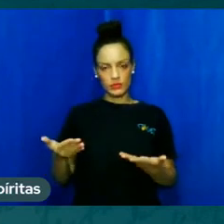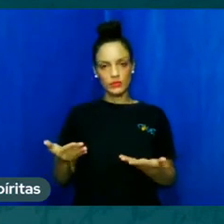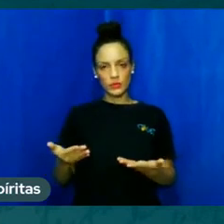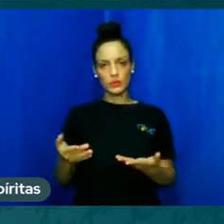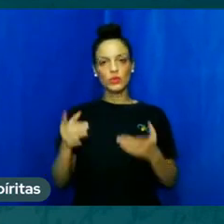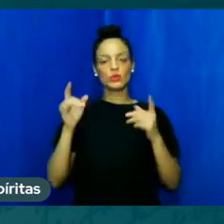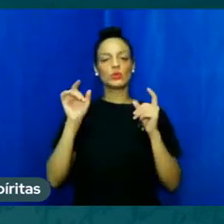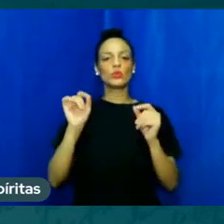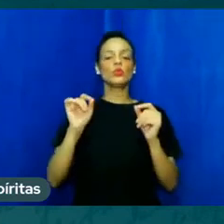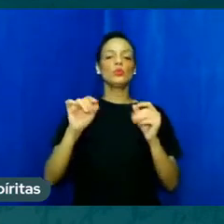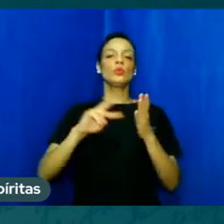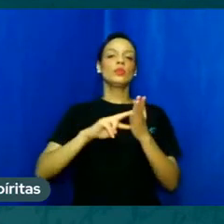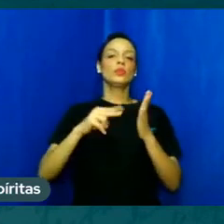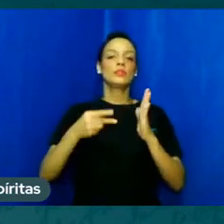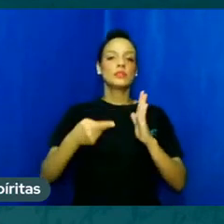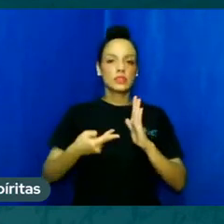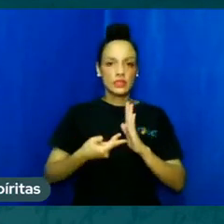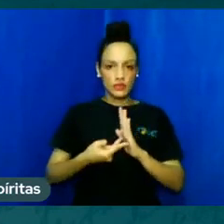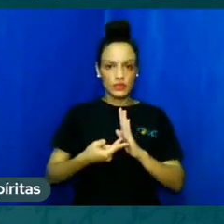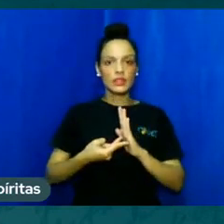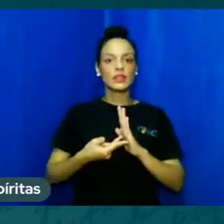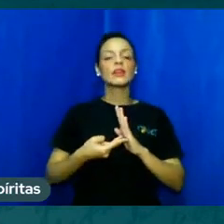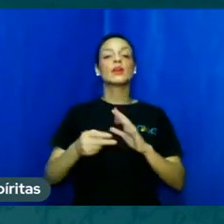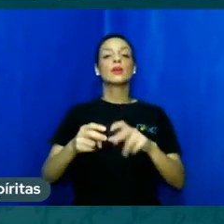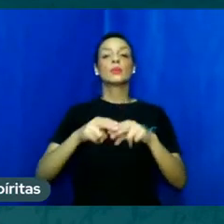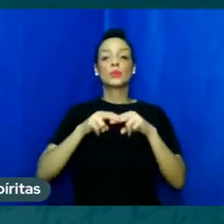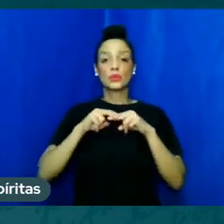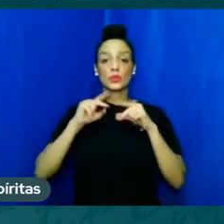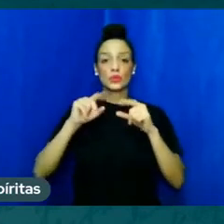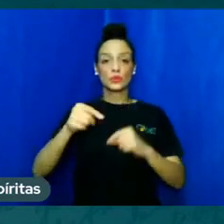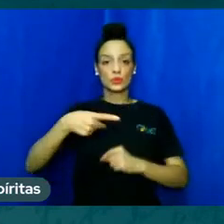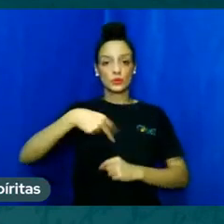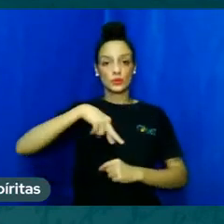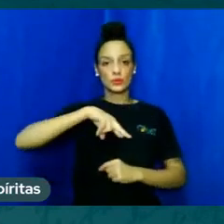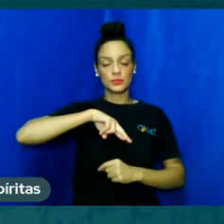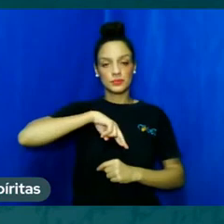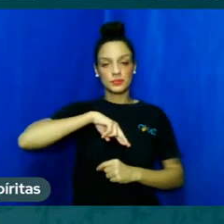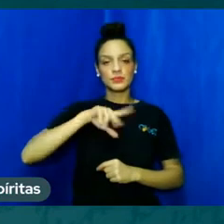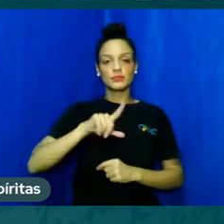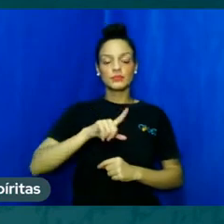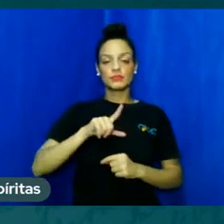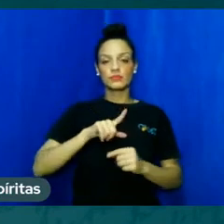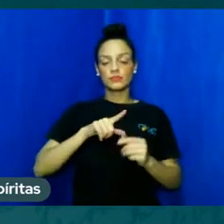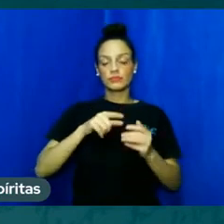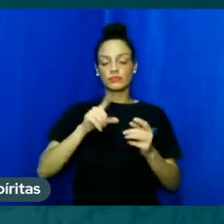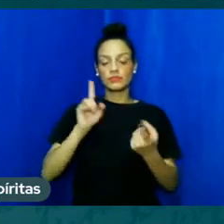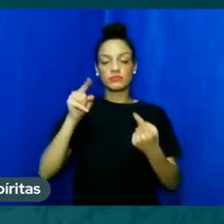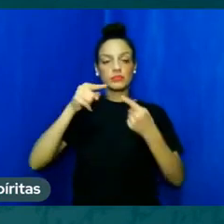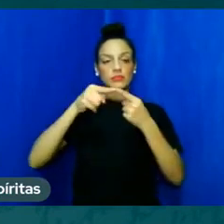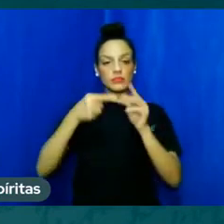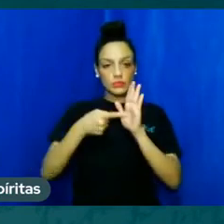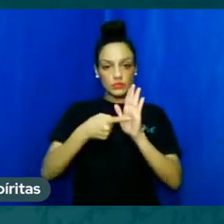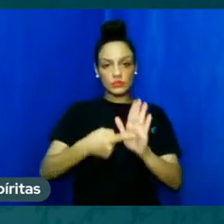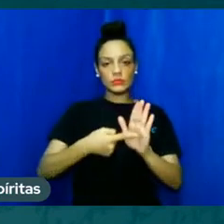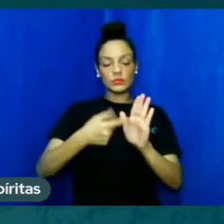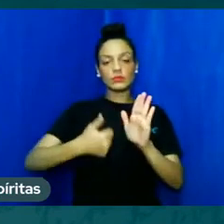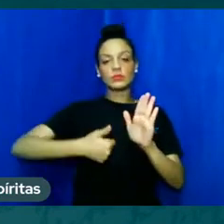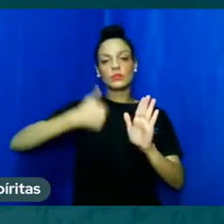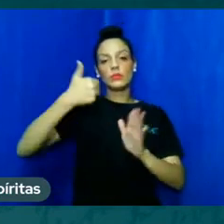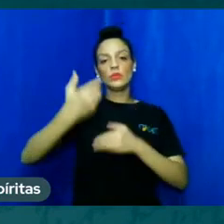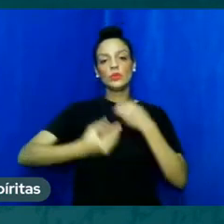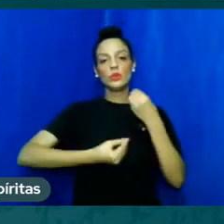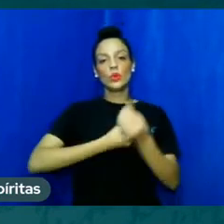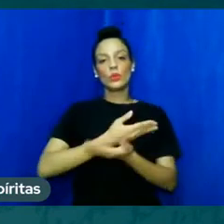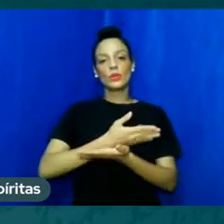pensamentos, razão pela qual Kardec propõe trazer isso primeiro na introdução do Evangelho segundo o Espiritismo, para